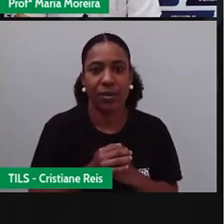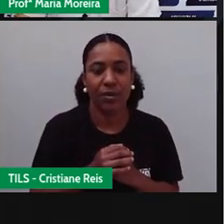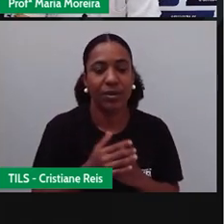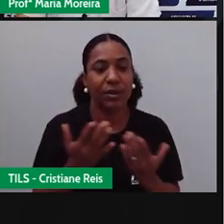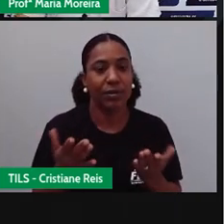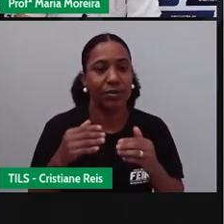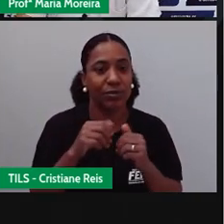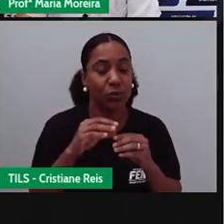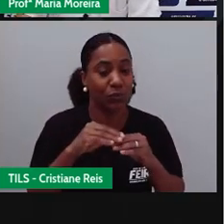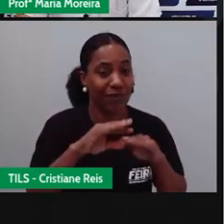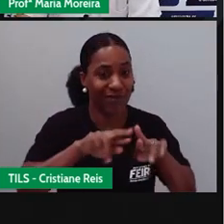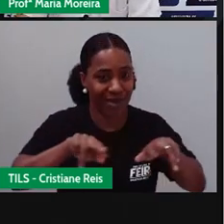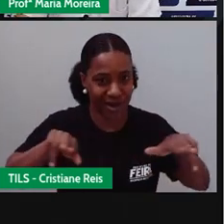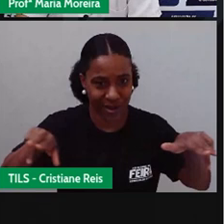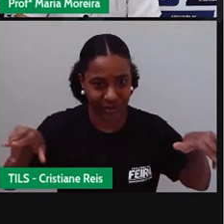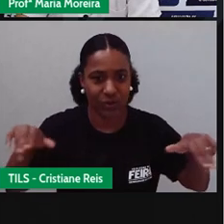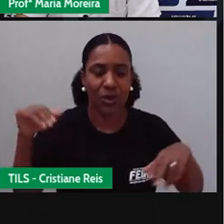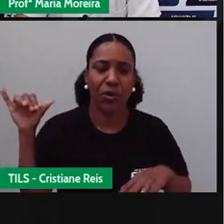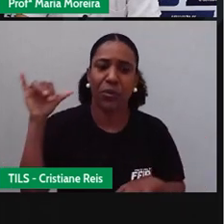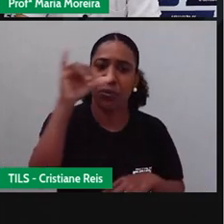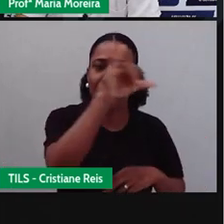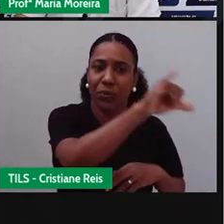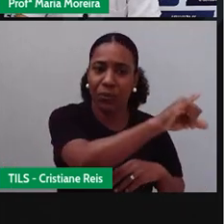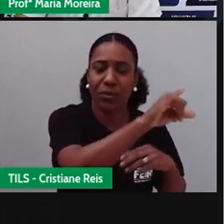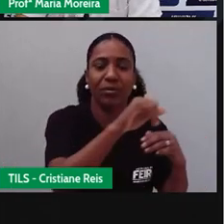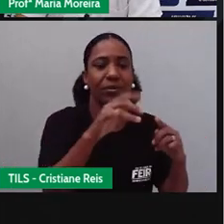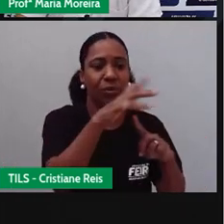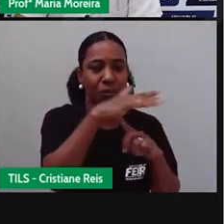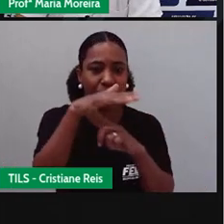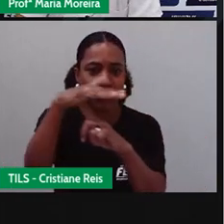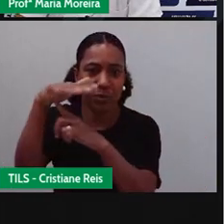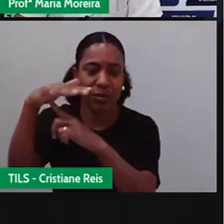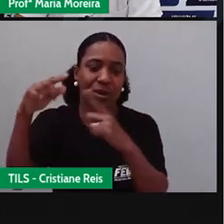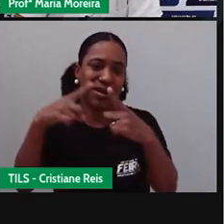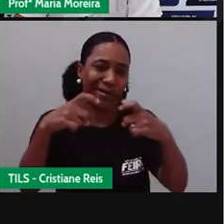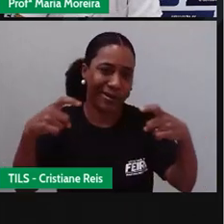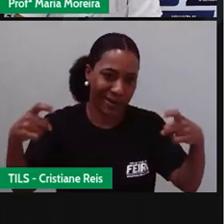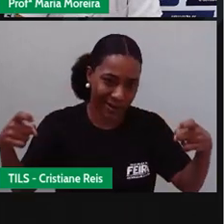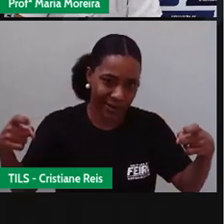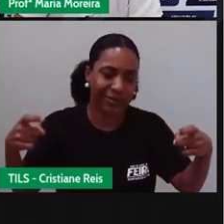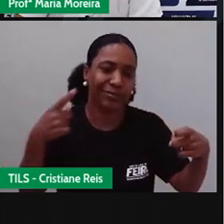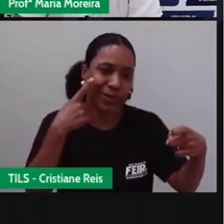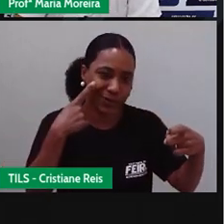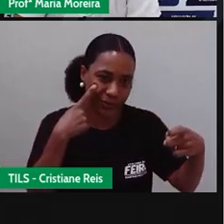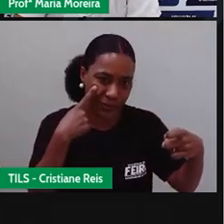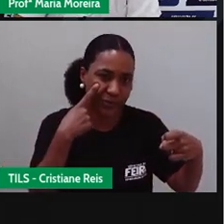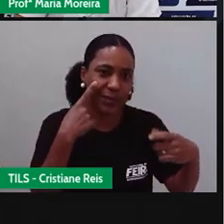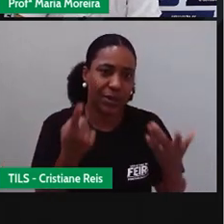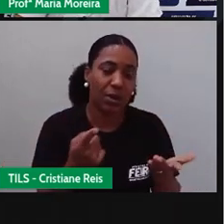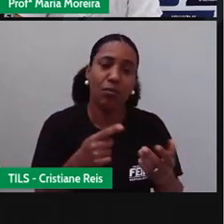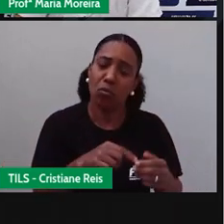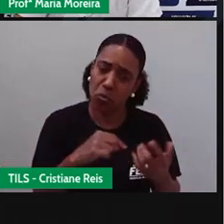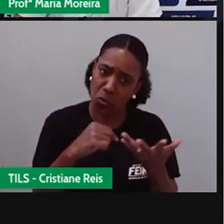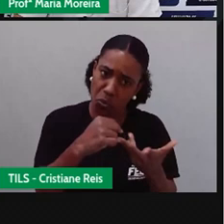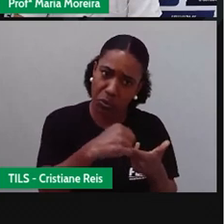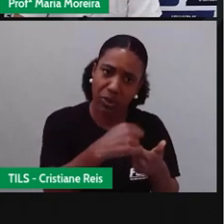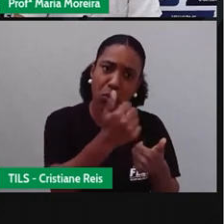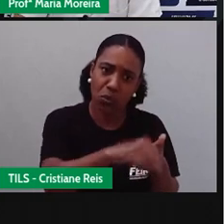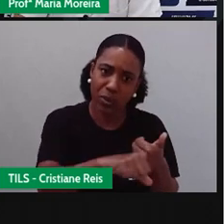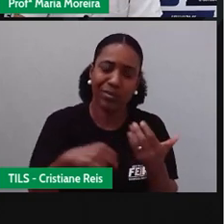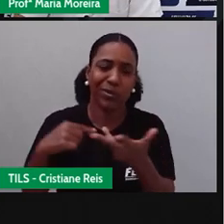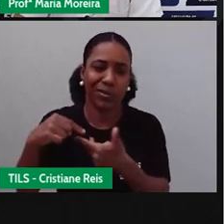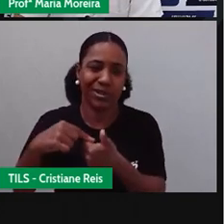meios de transporte aí serão utilizados na guerra, a mais para coisas ruins, como a gente já viu aqui, e também para coisas boas.